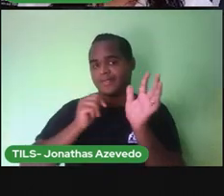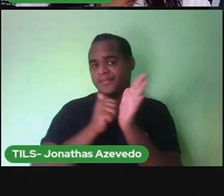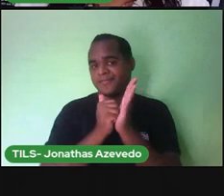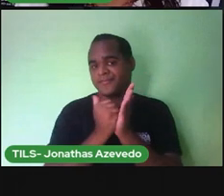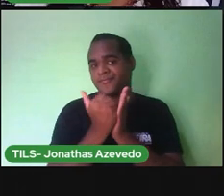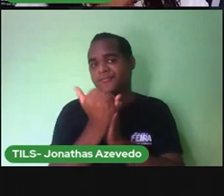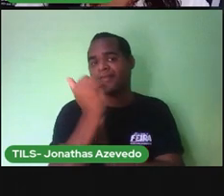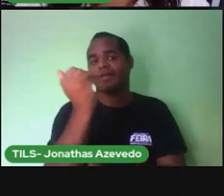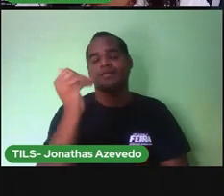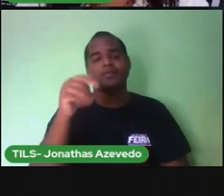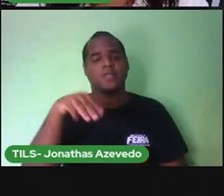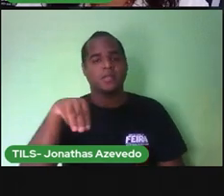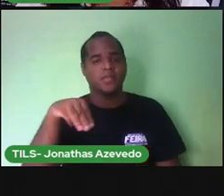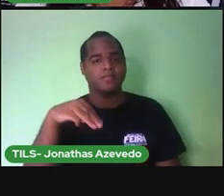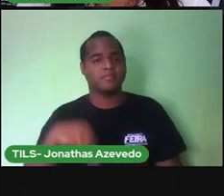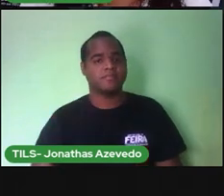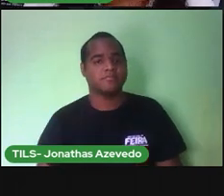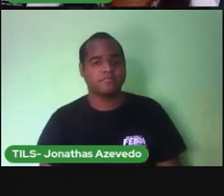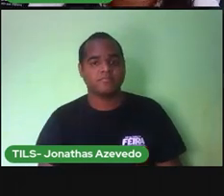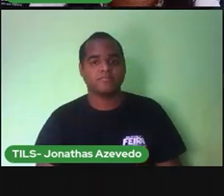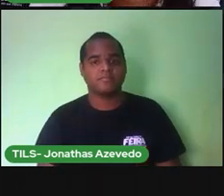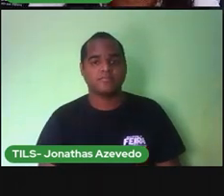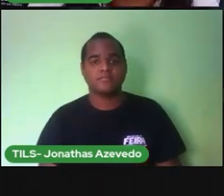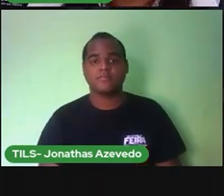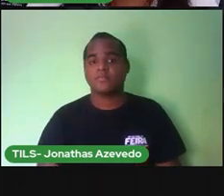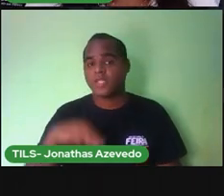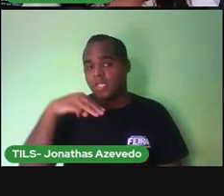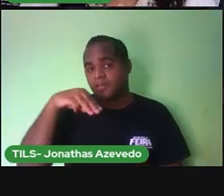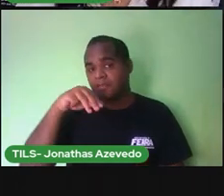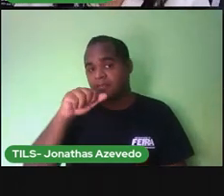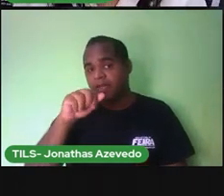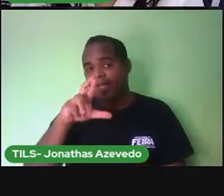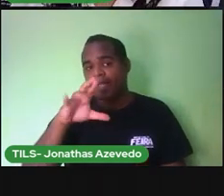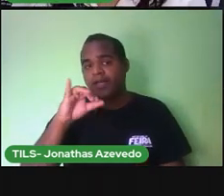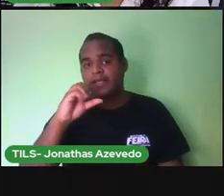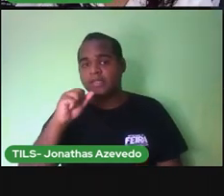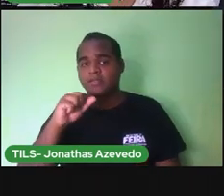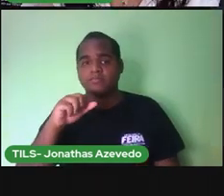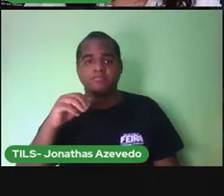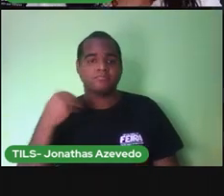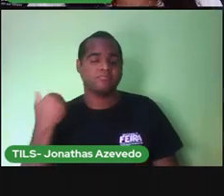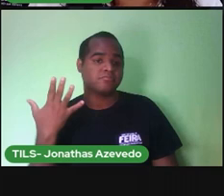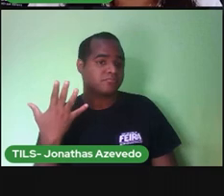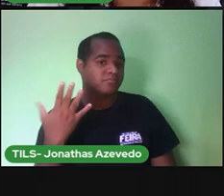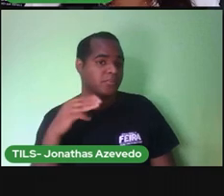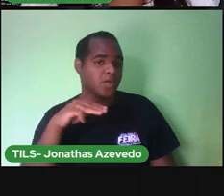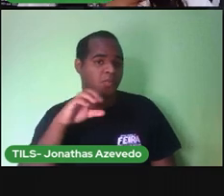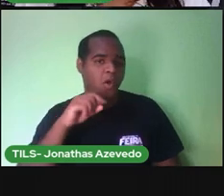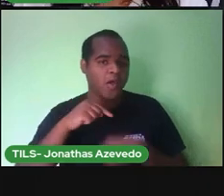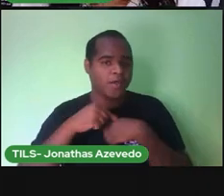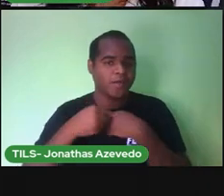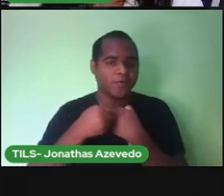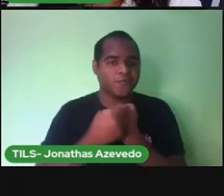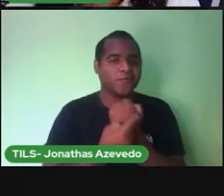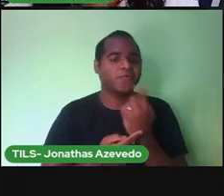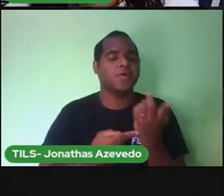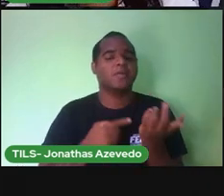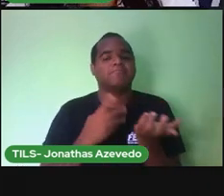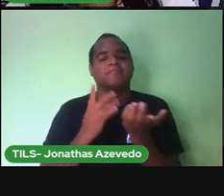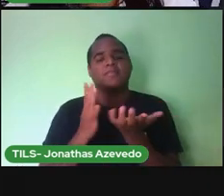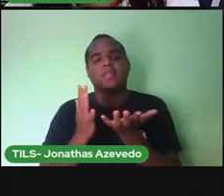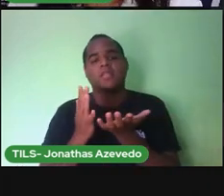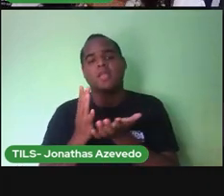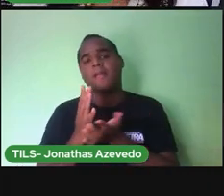Com a letra M De Maria M De morango M De